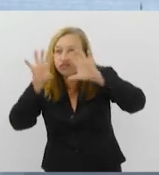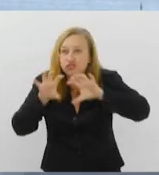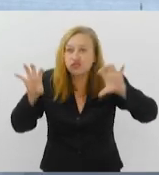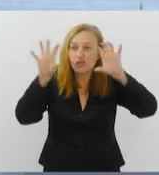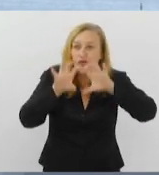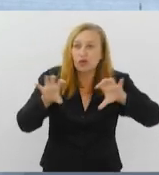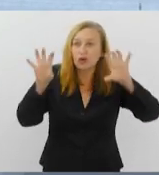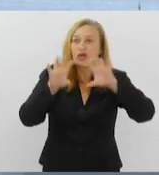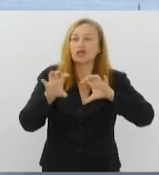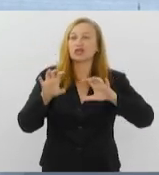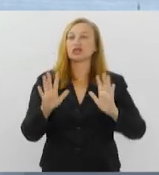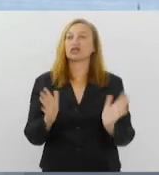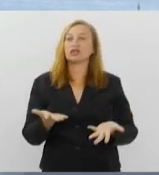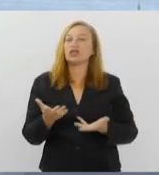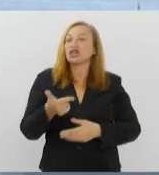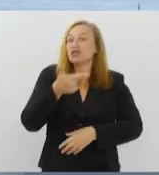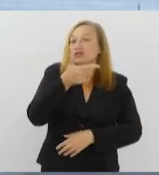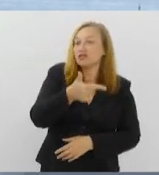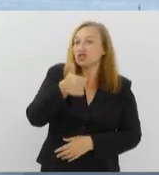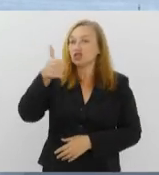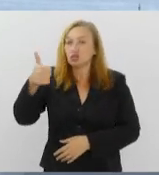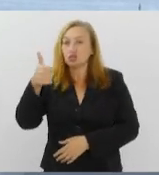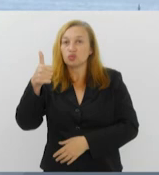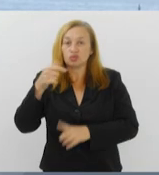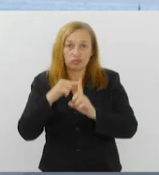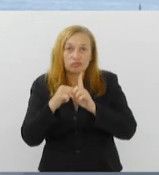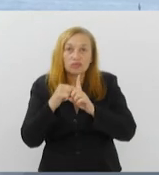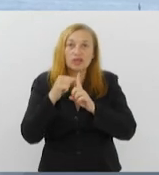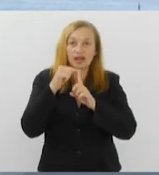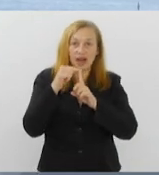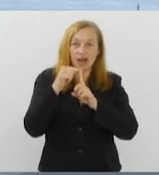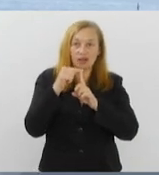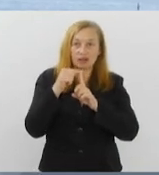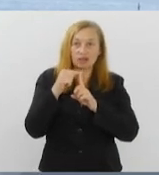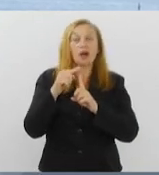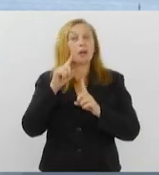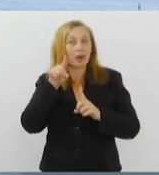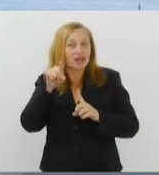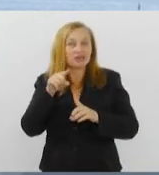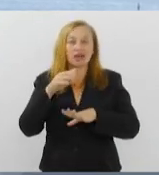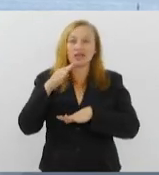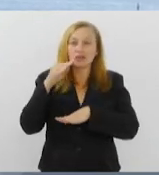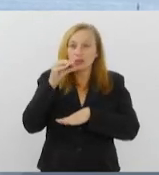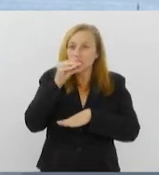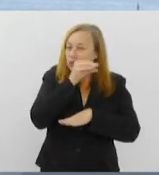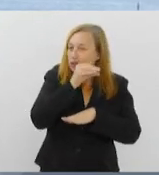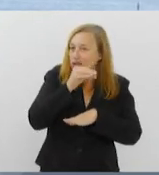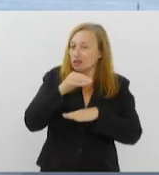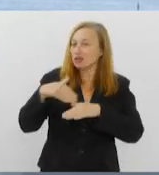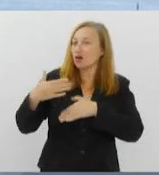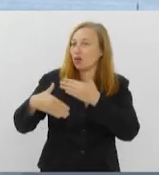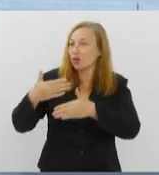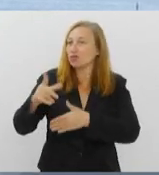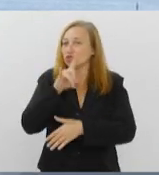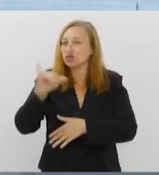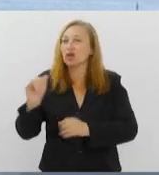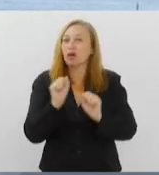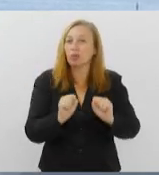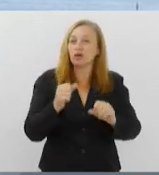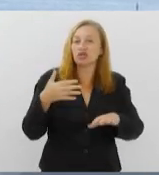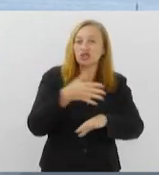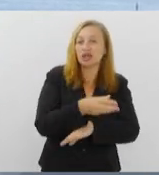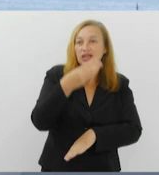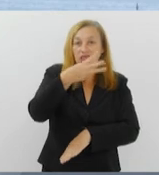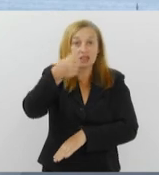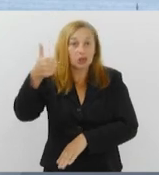de outono. Nesse momento, faz 21 graus, mas vai esquentando ao longo do dia e a temperatura pode chegar aos 31